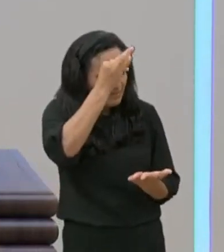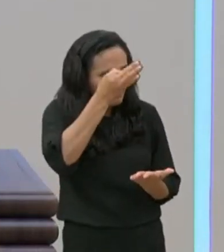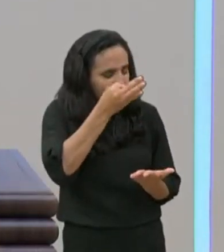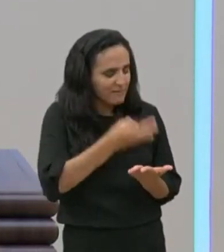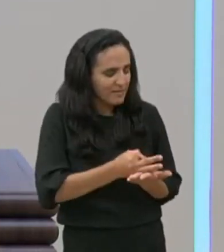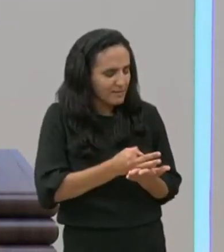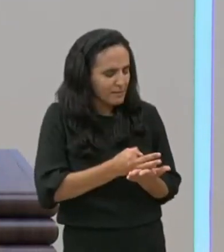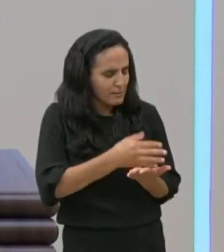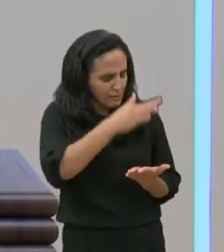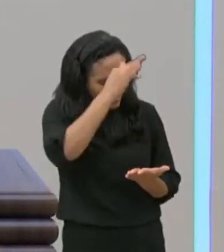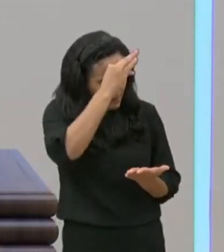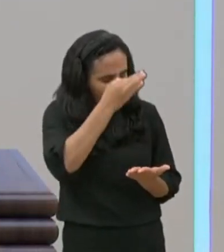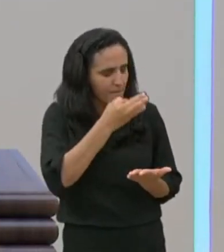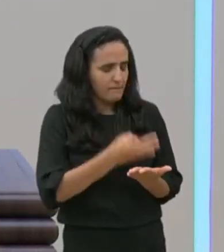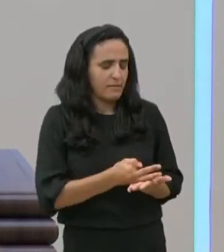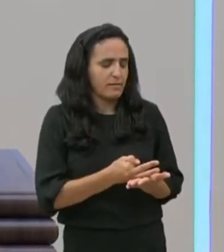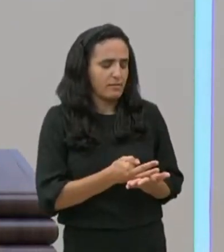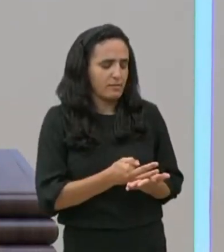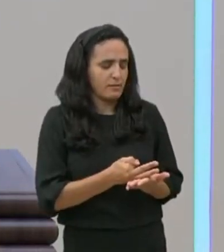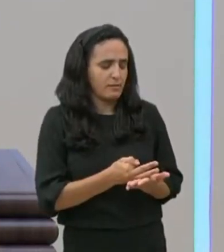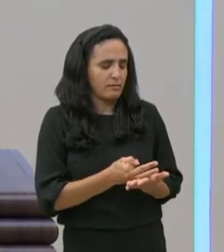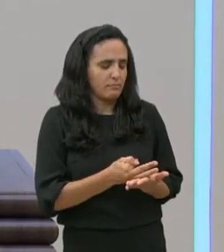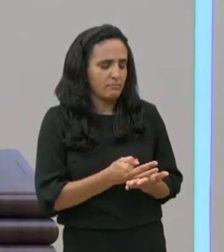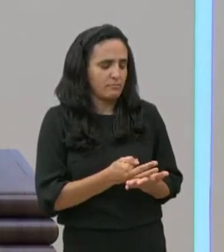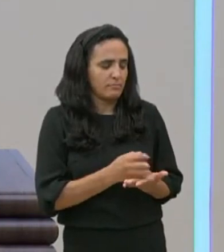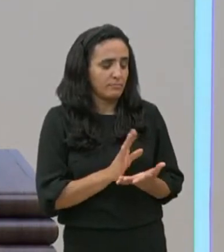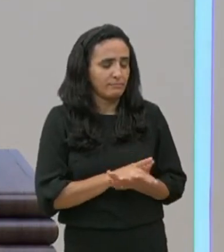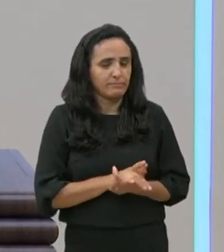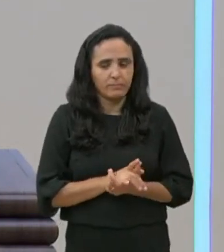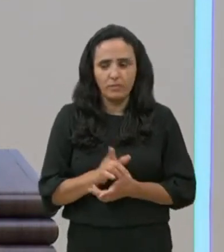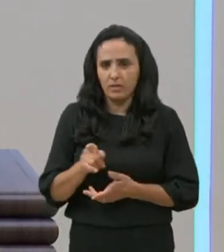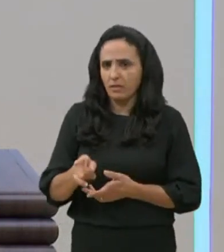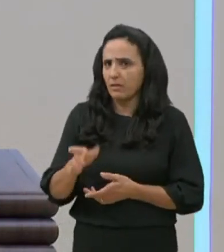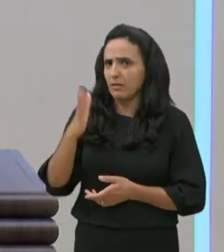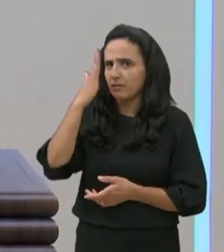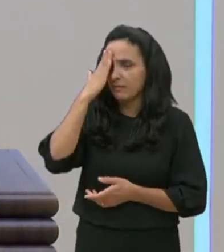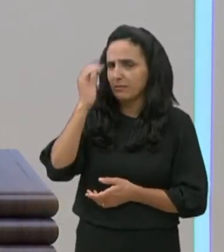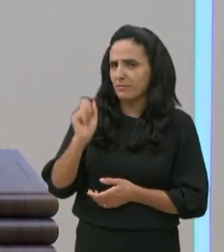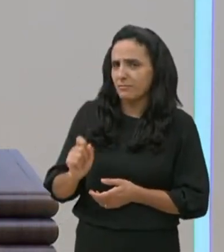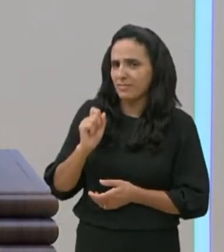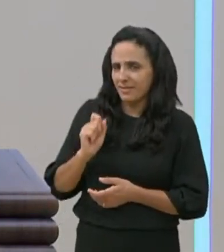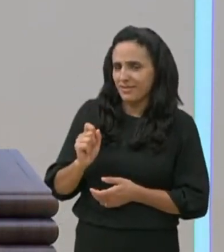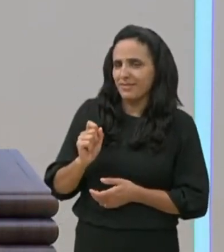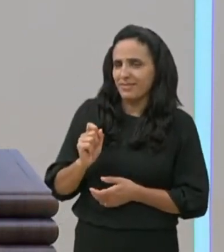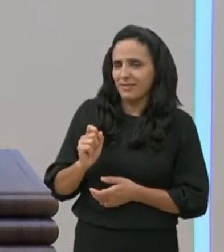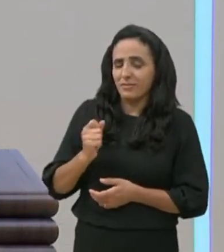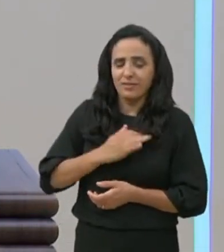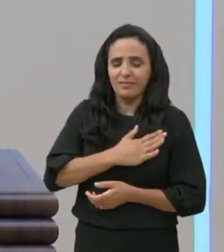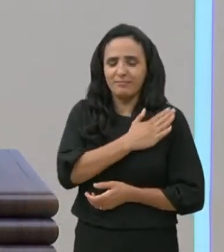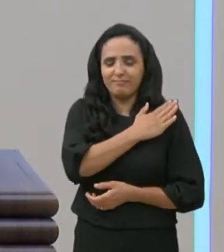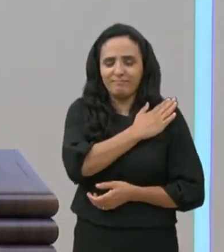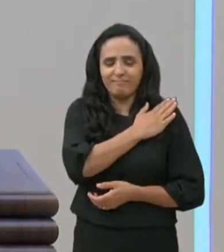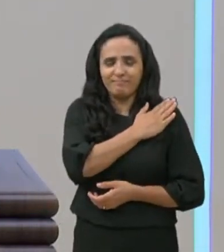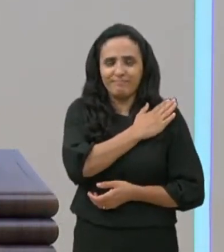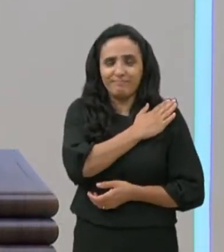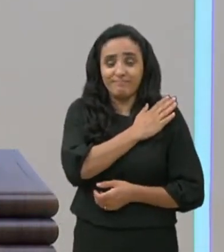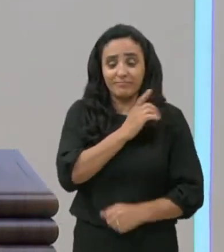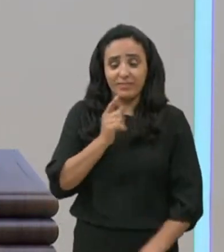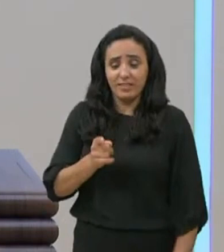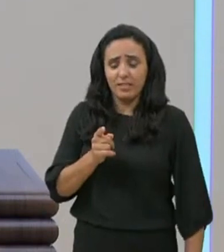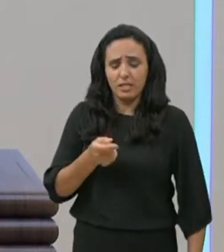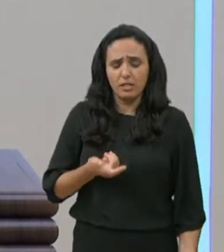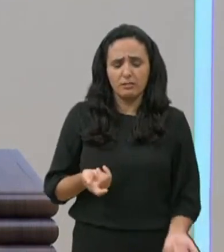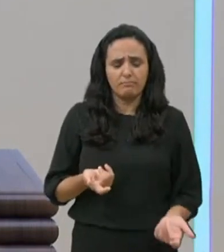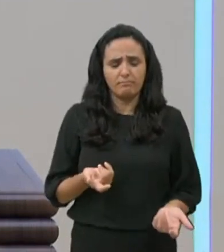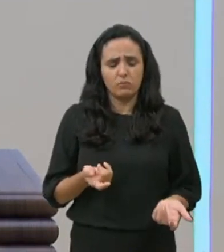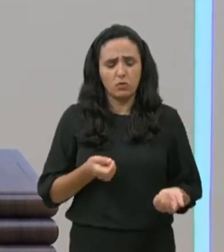debaixo de autoridade. Este homem entendia o que era hierarquia. Ele comandava uma centúria,